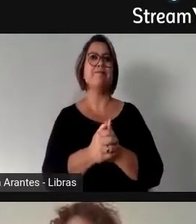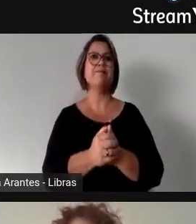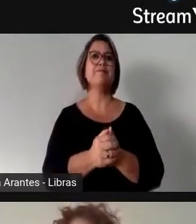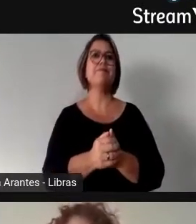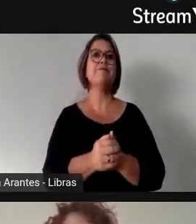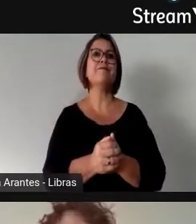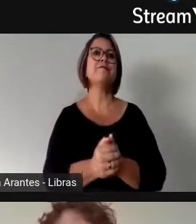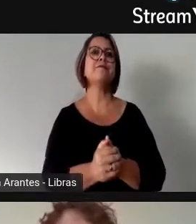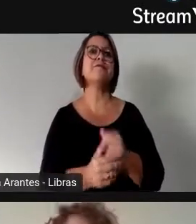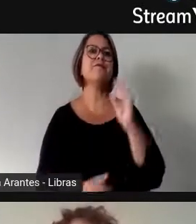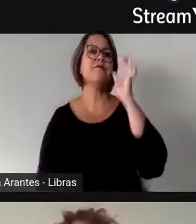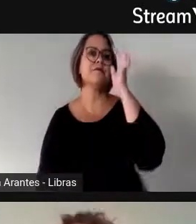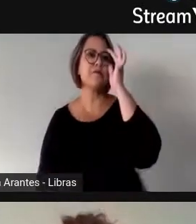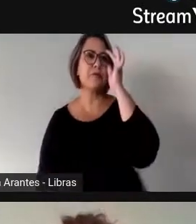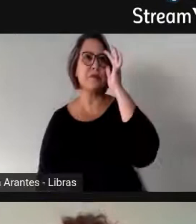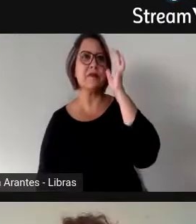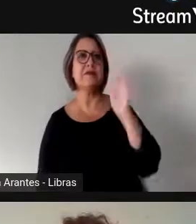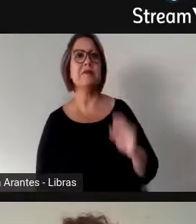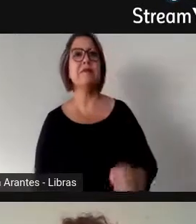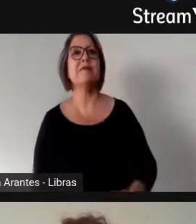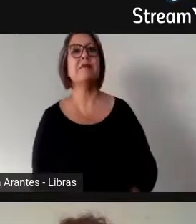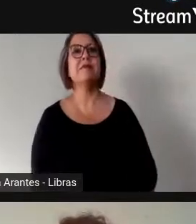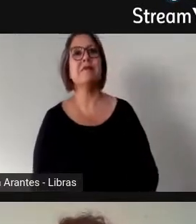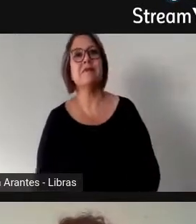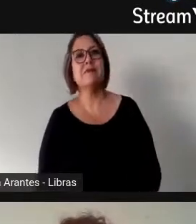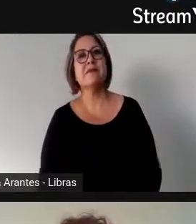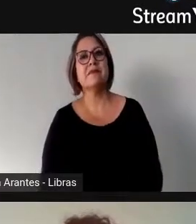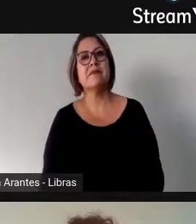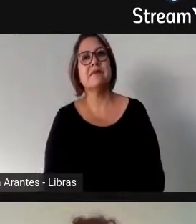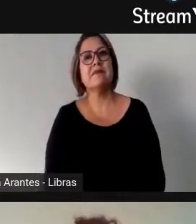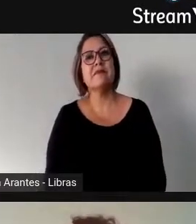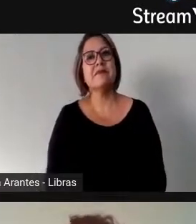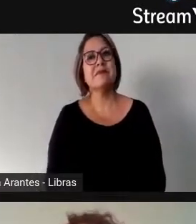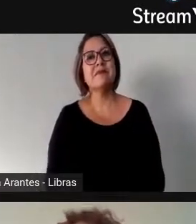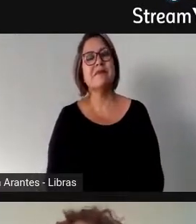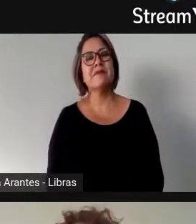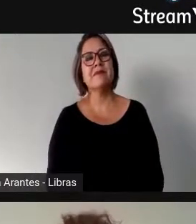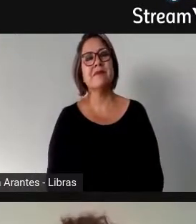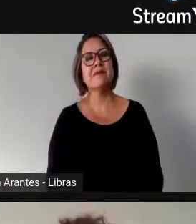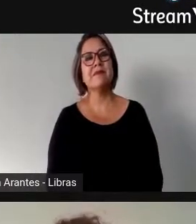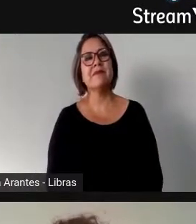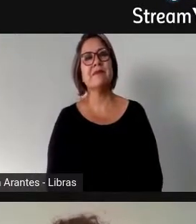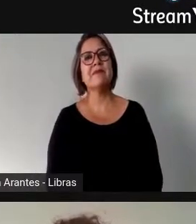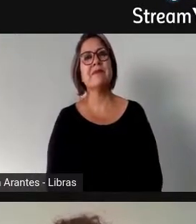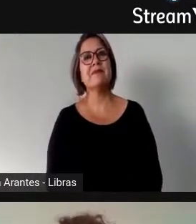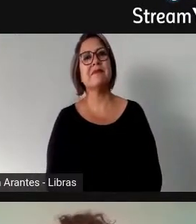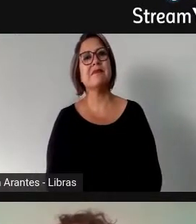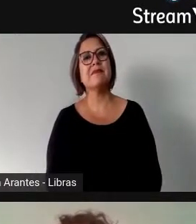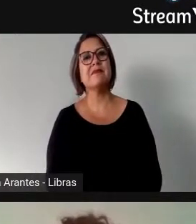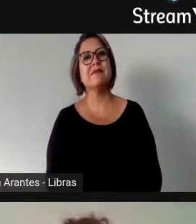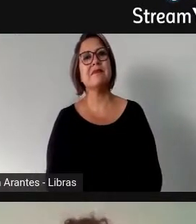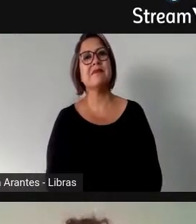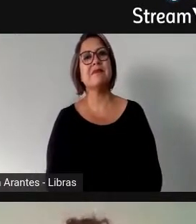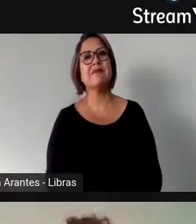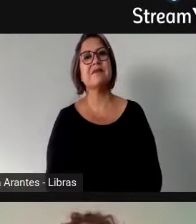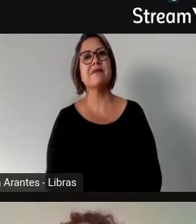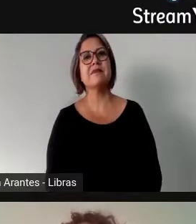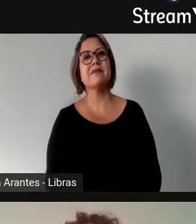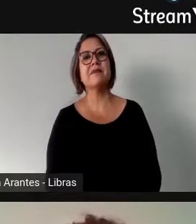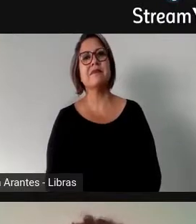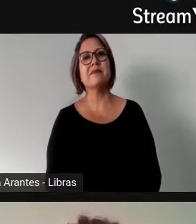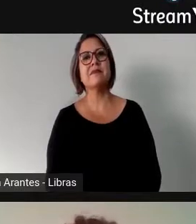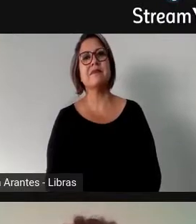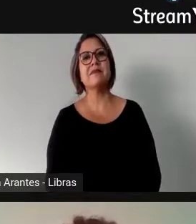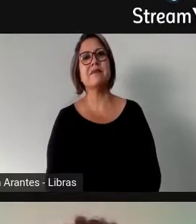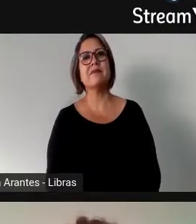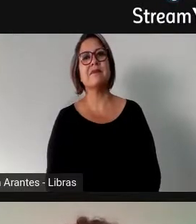Eu acho, primeiro, eu gostaria de, a gente tem, eu não sou daquelas iludidas